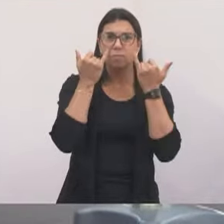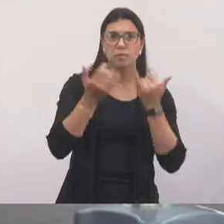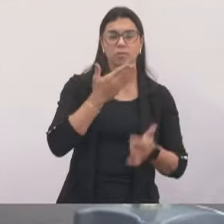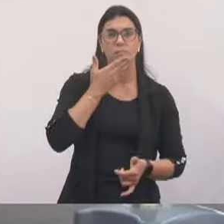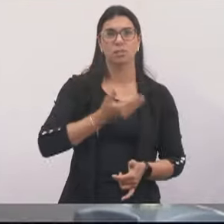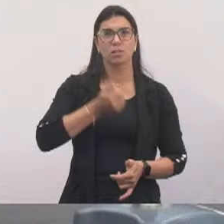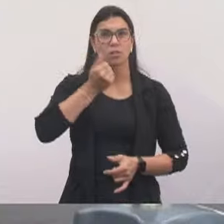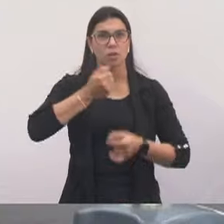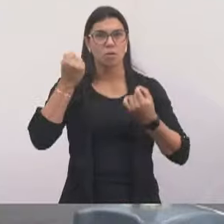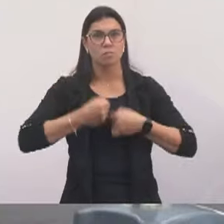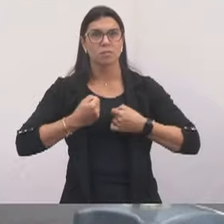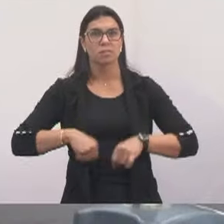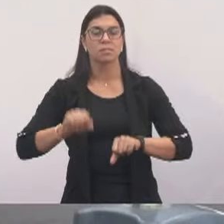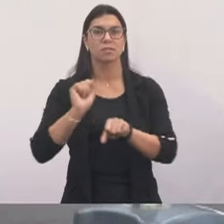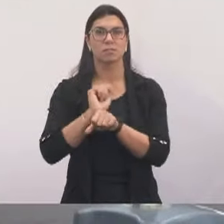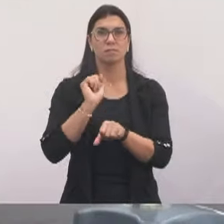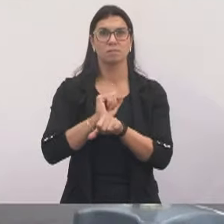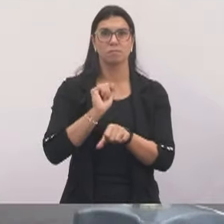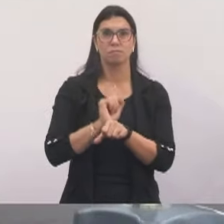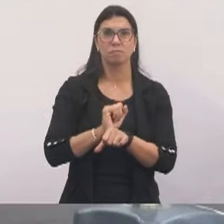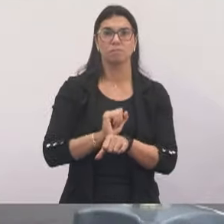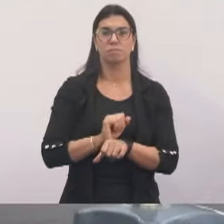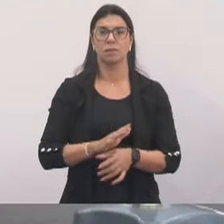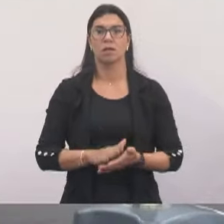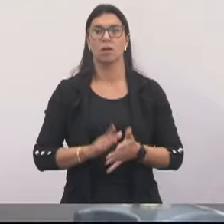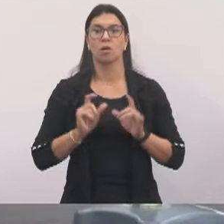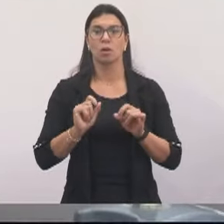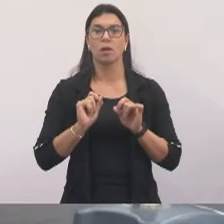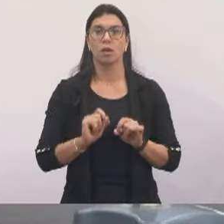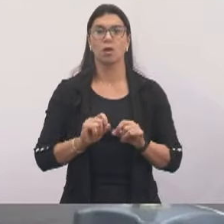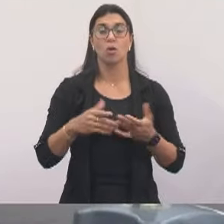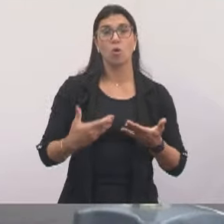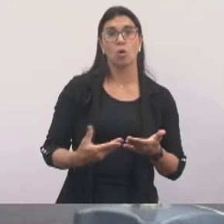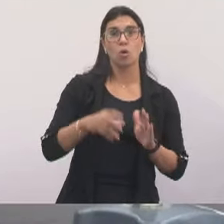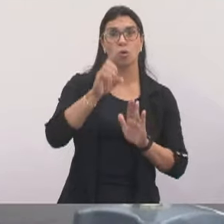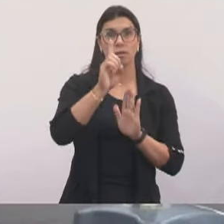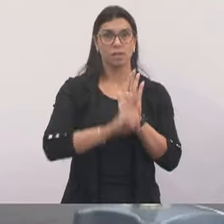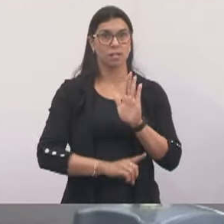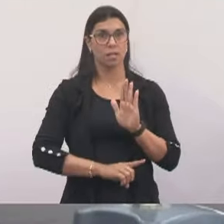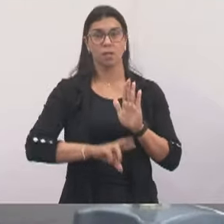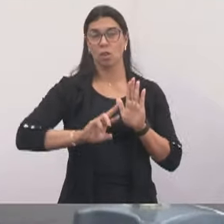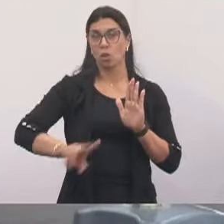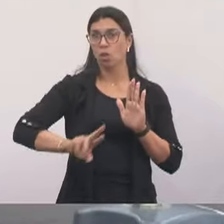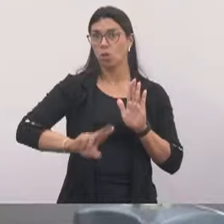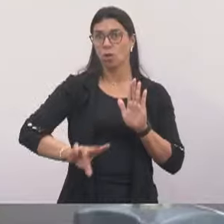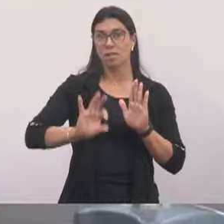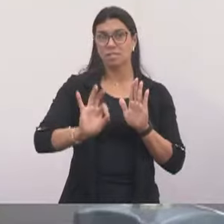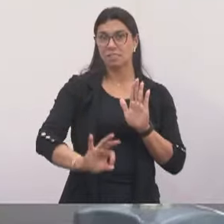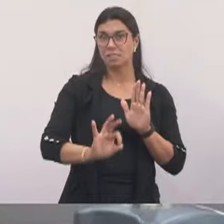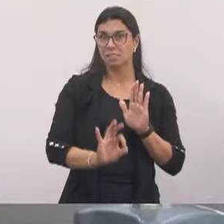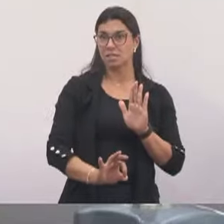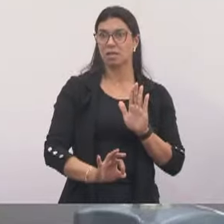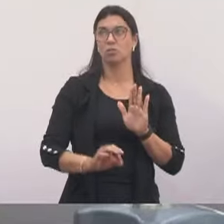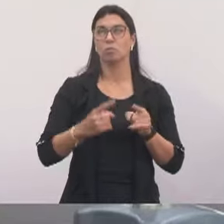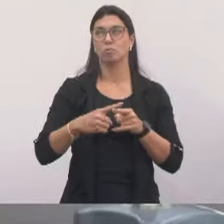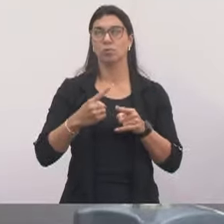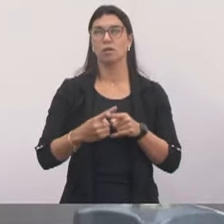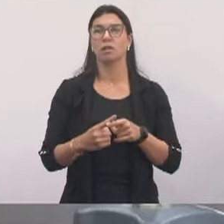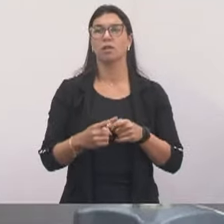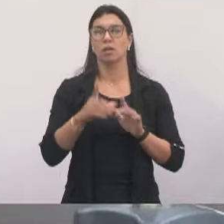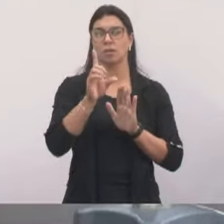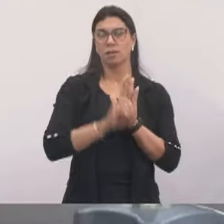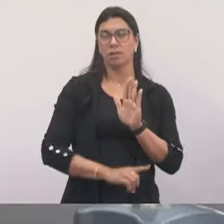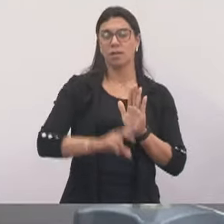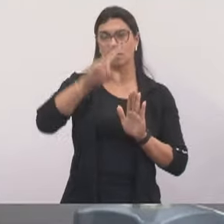sério, ou seja, o decreto não está em vigência, porque ele atrela a aprovação da lei aqui na Câmara. Então, o